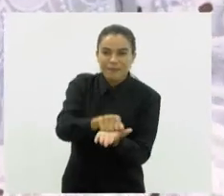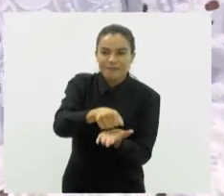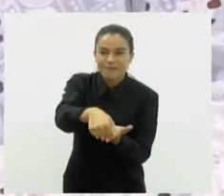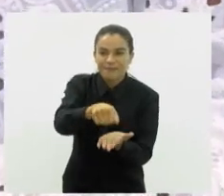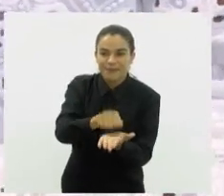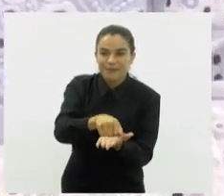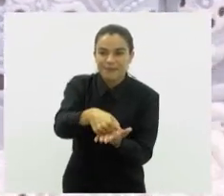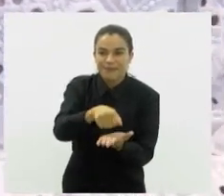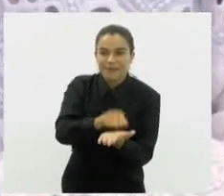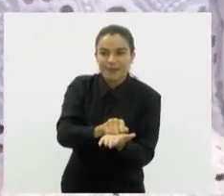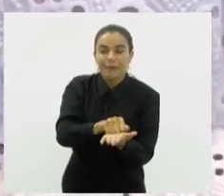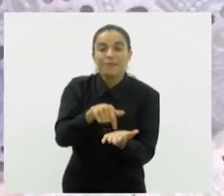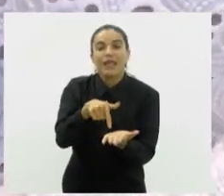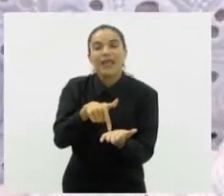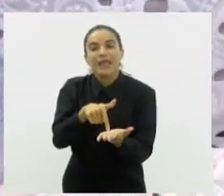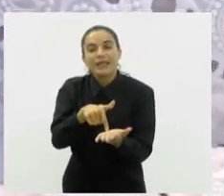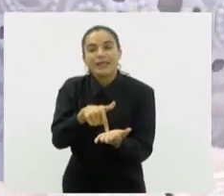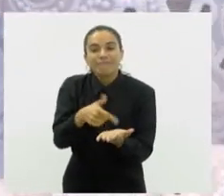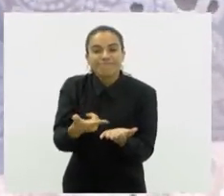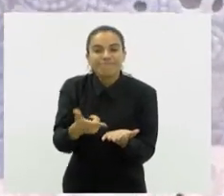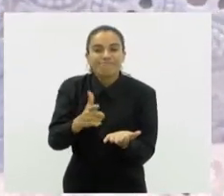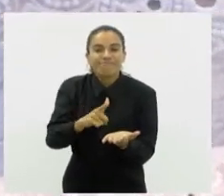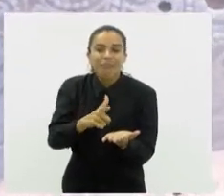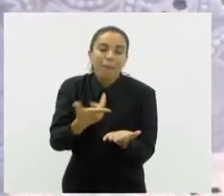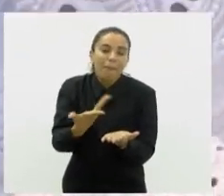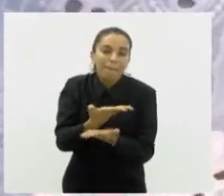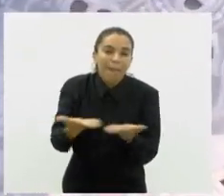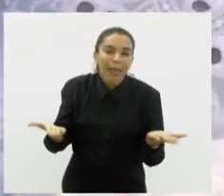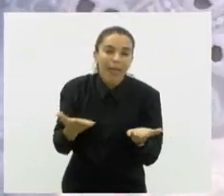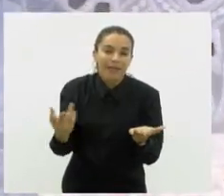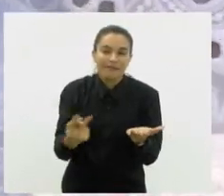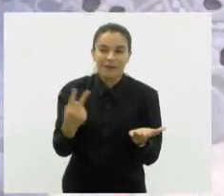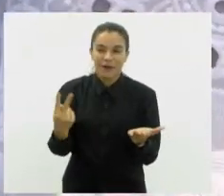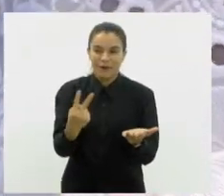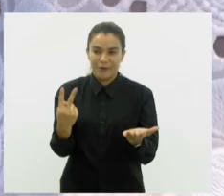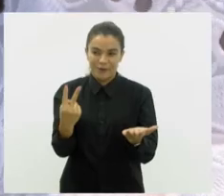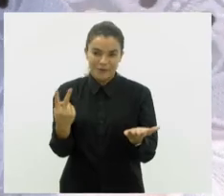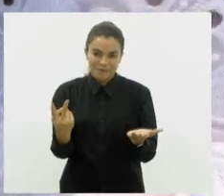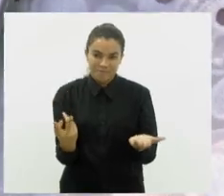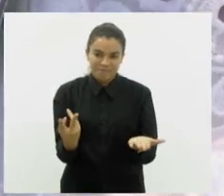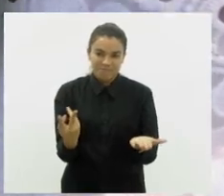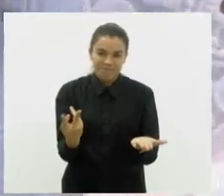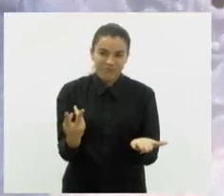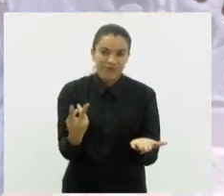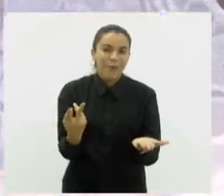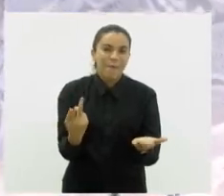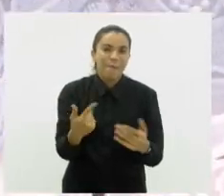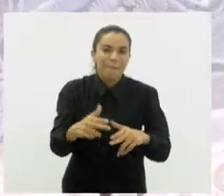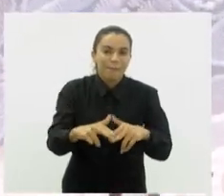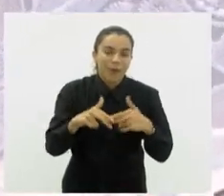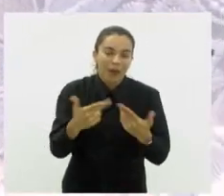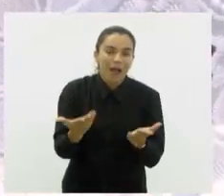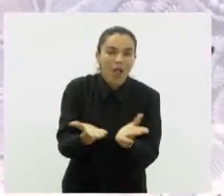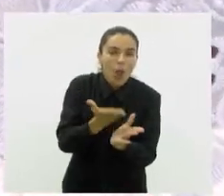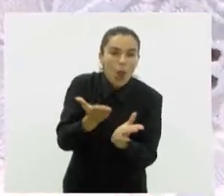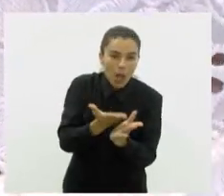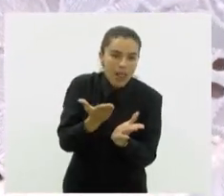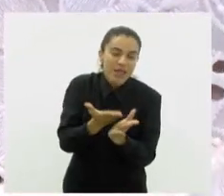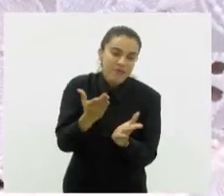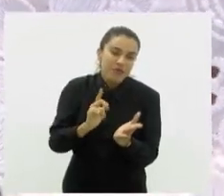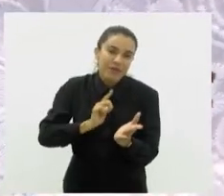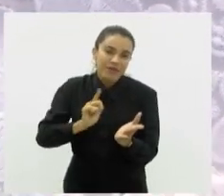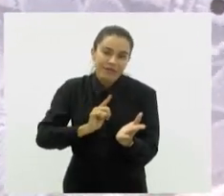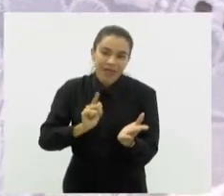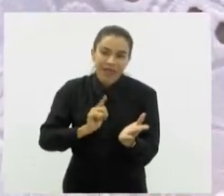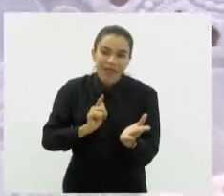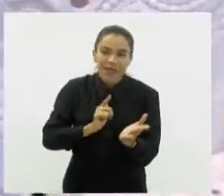ele perde todo o seu valor. Ele deixa de existir como um livro escrito. É preciso